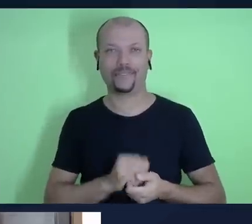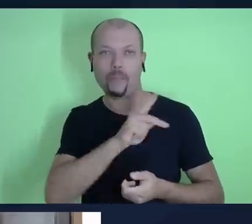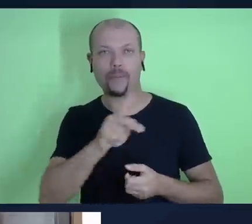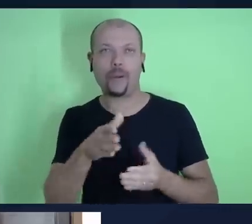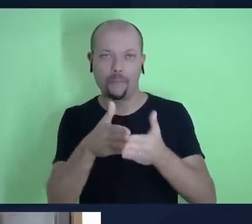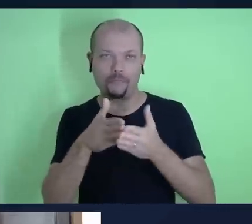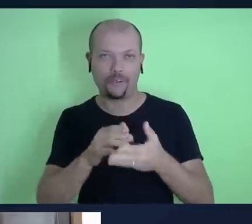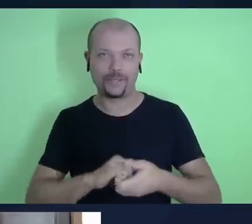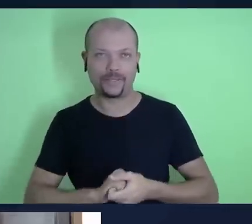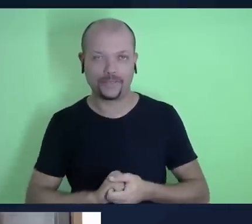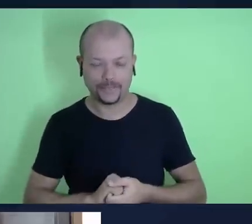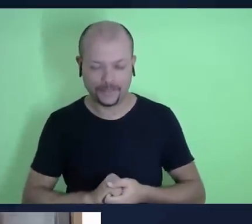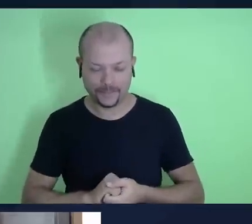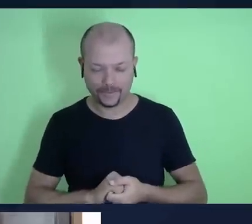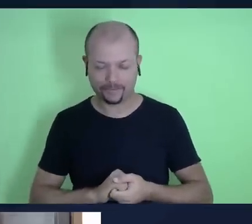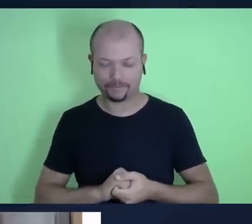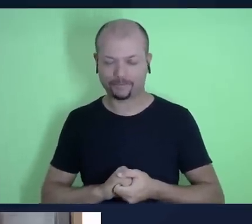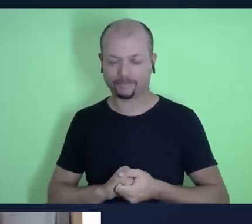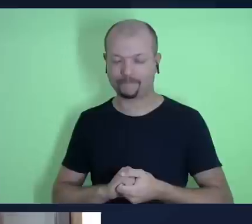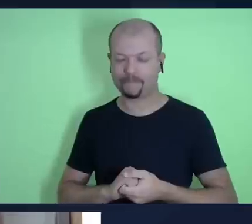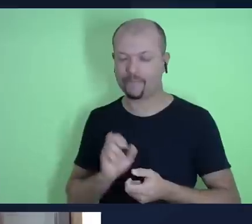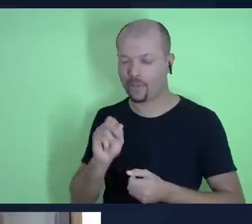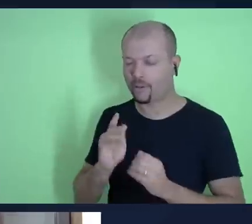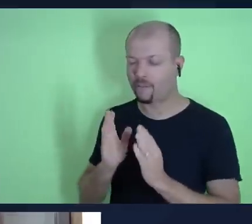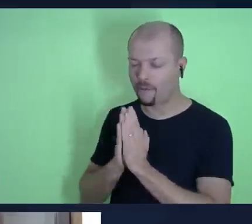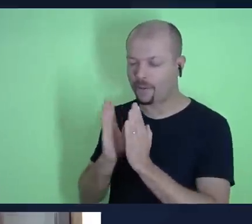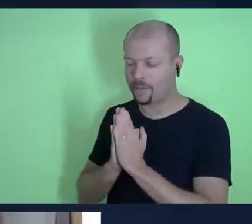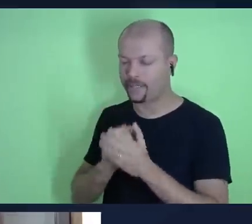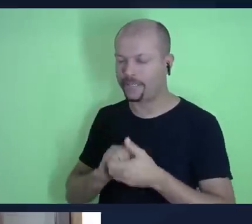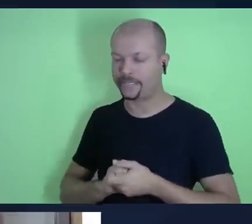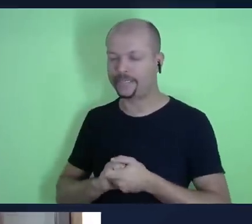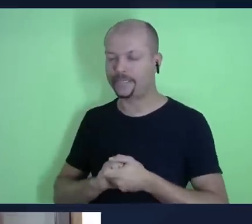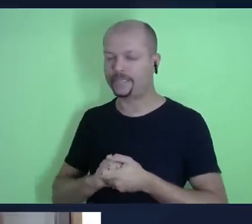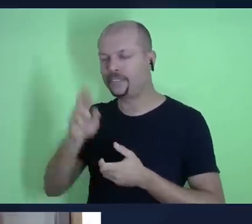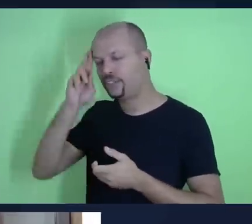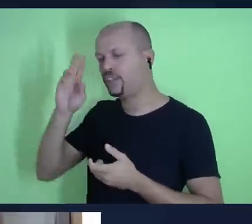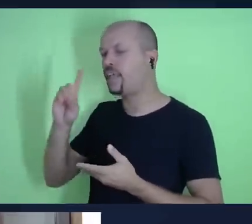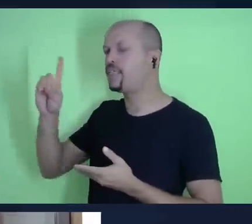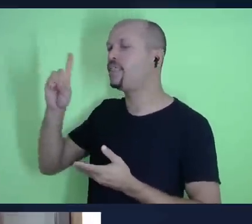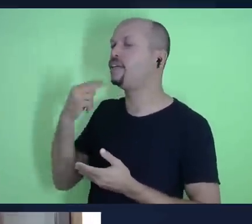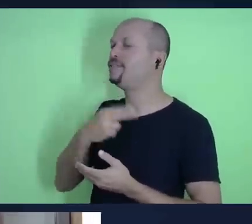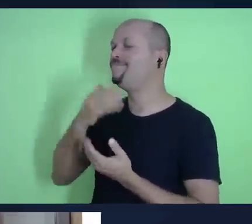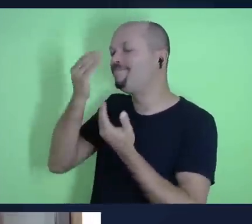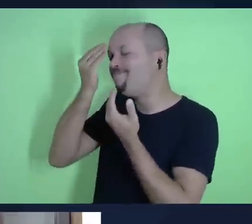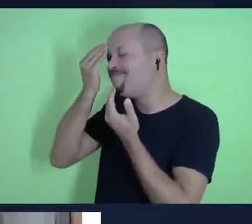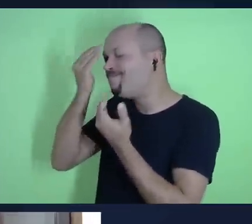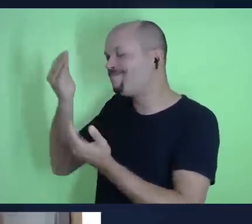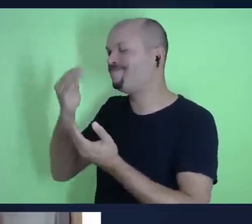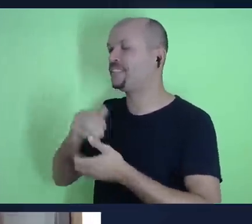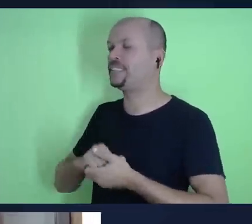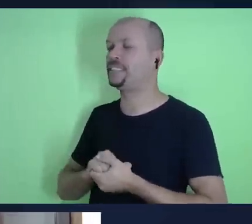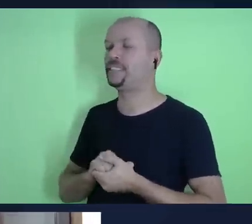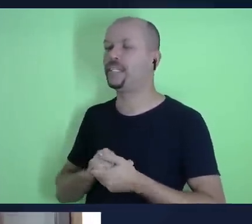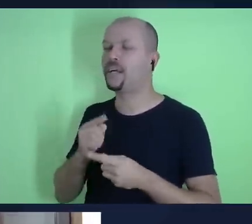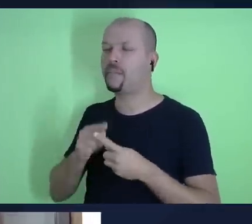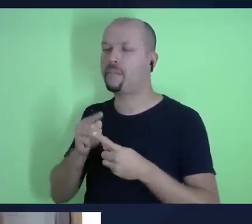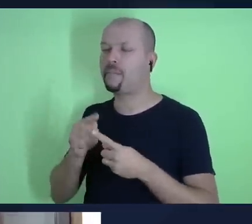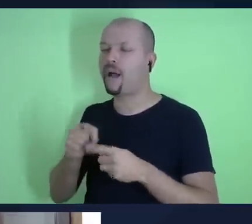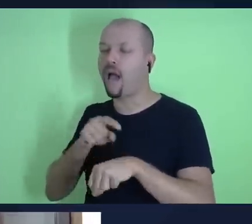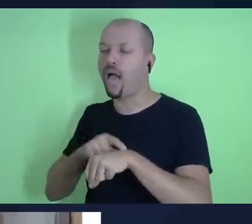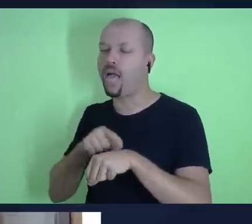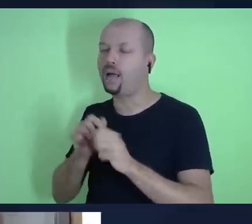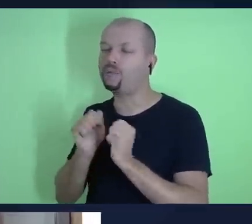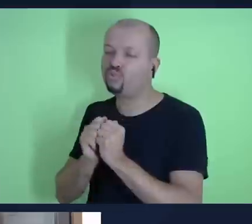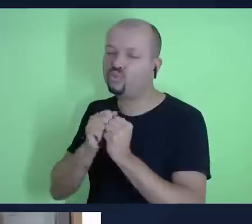gentileza então ok vamos orar então Senhor Deus nós te agradecemos pelos momentos que aqui passamos